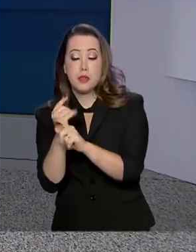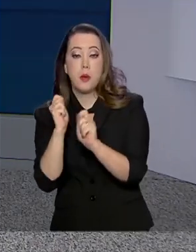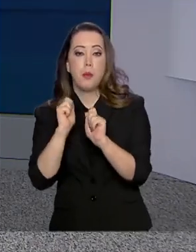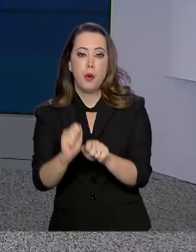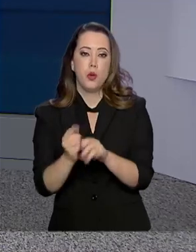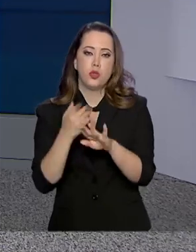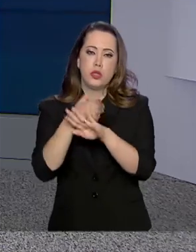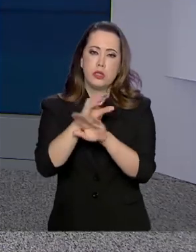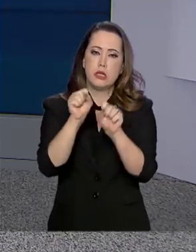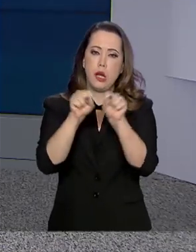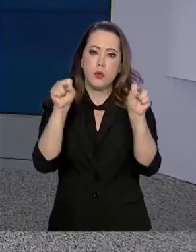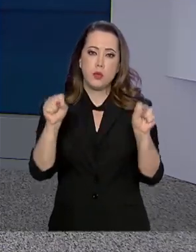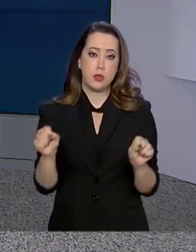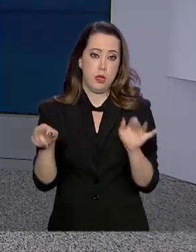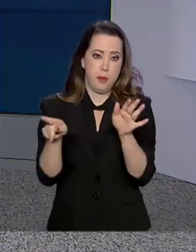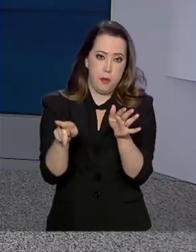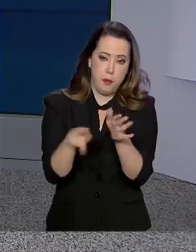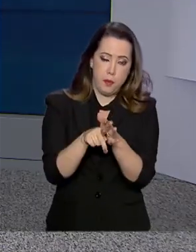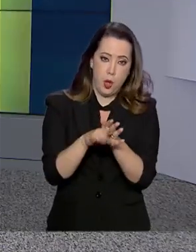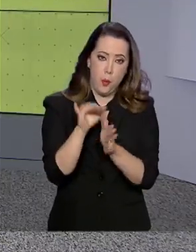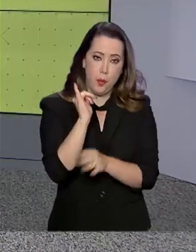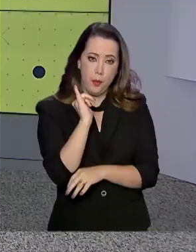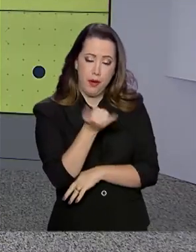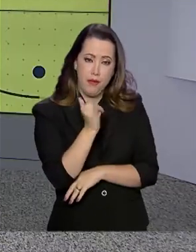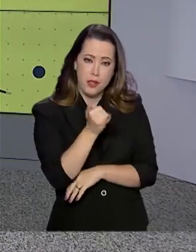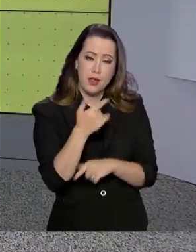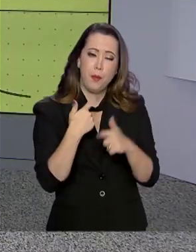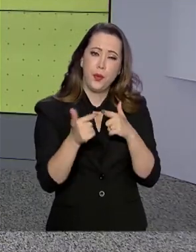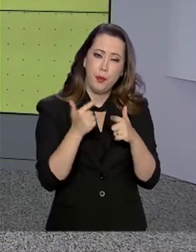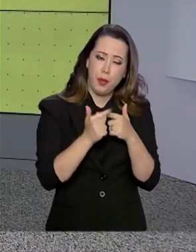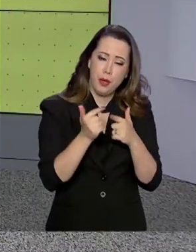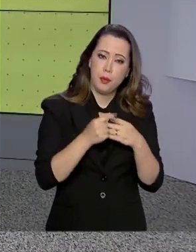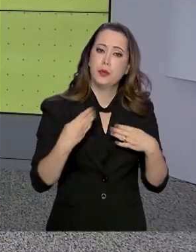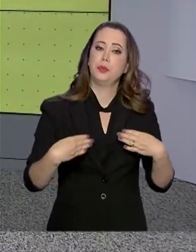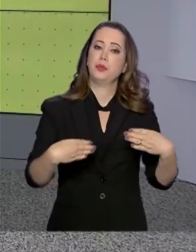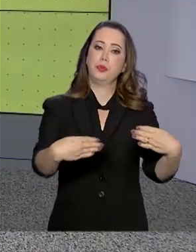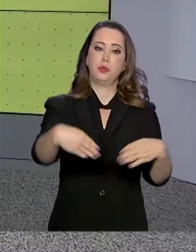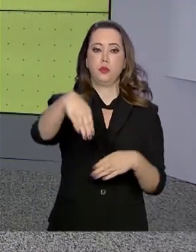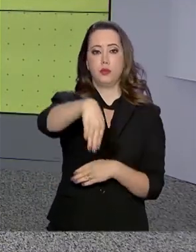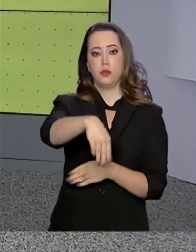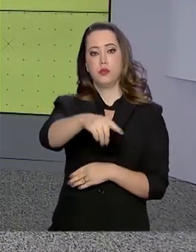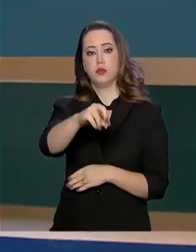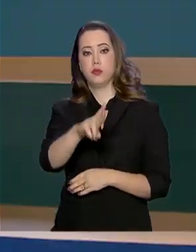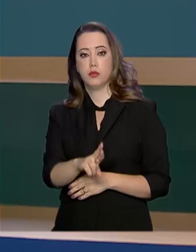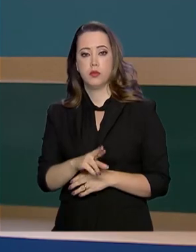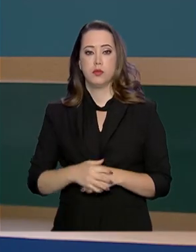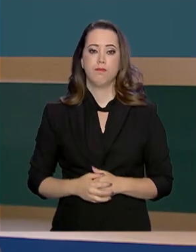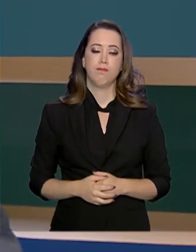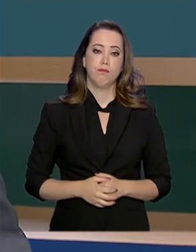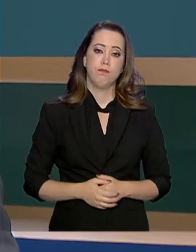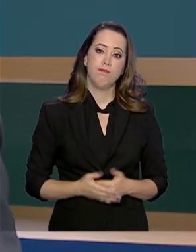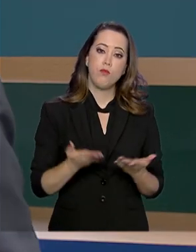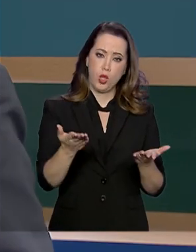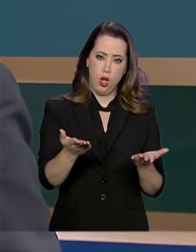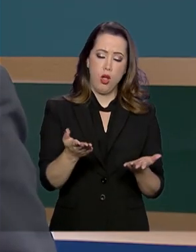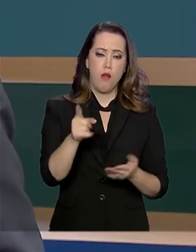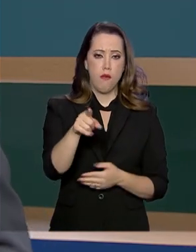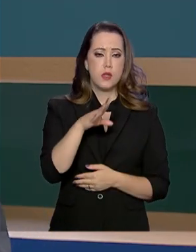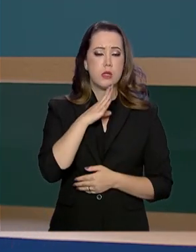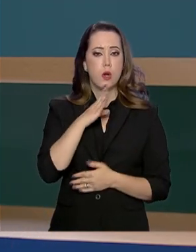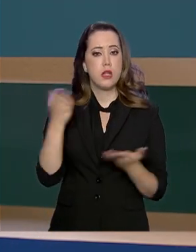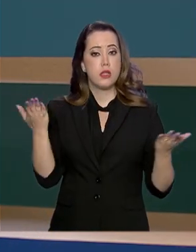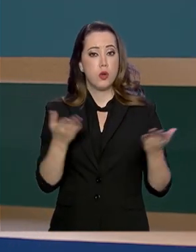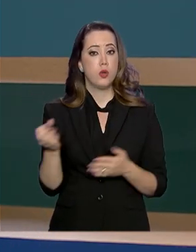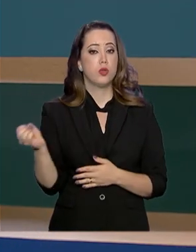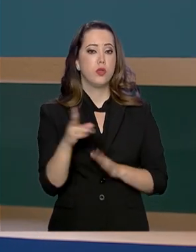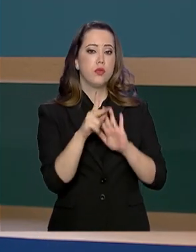Sistema Integrado de Informações sobre Desastres do Ministério do Desenvolvimento Regional. E você conhece agora um